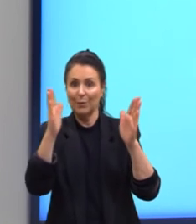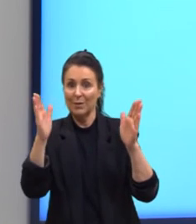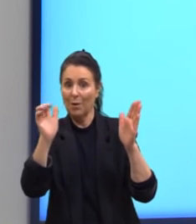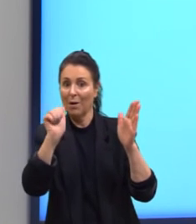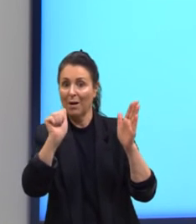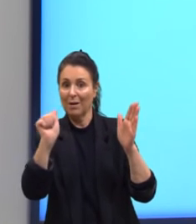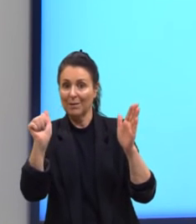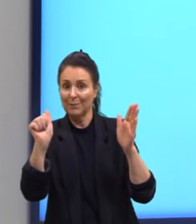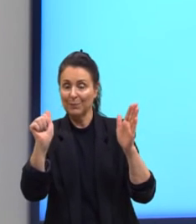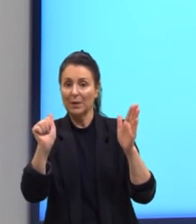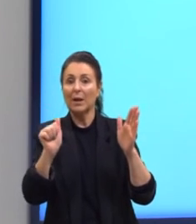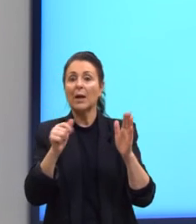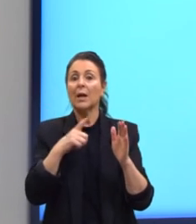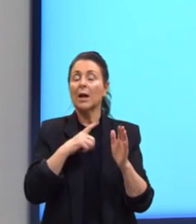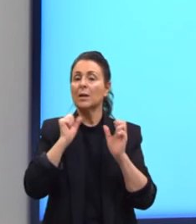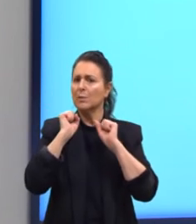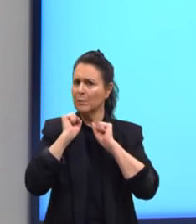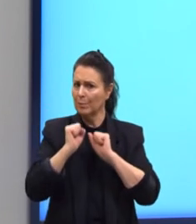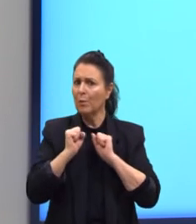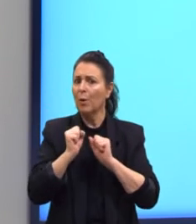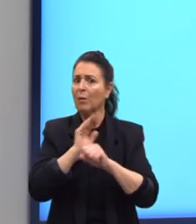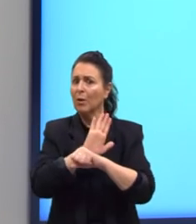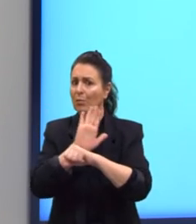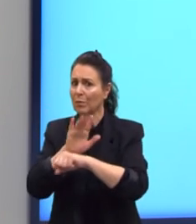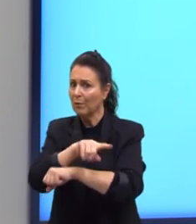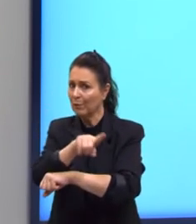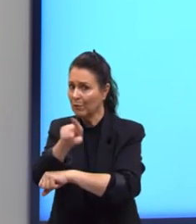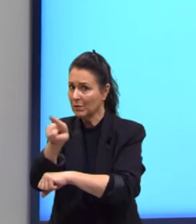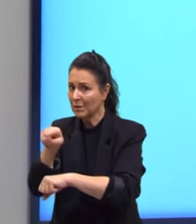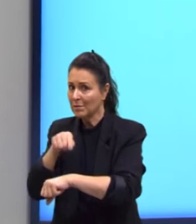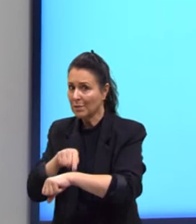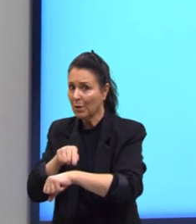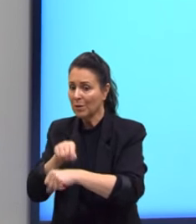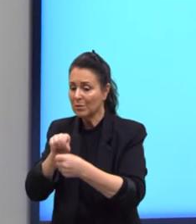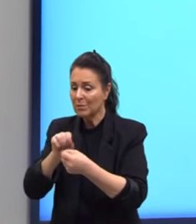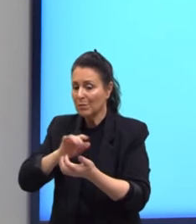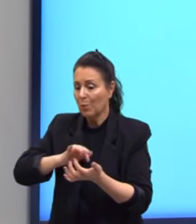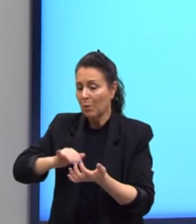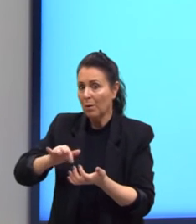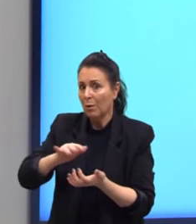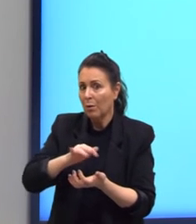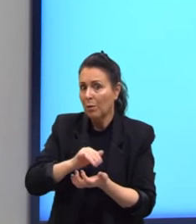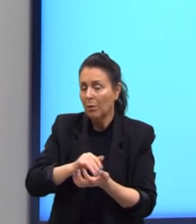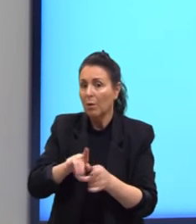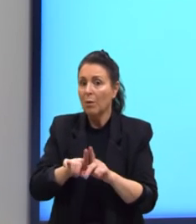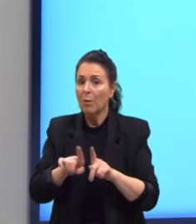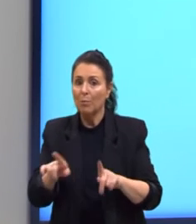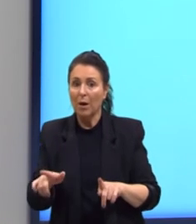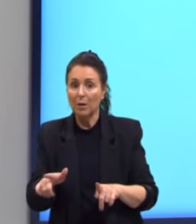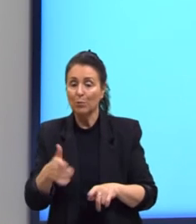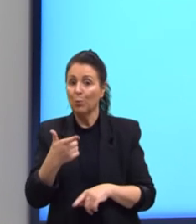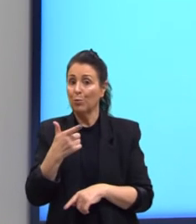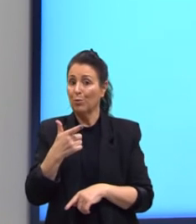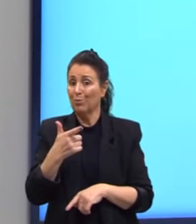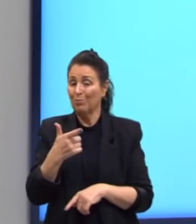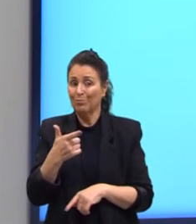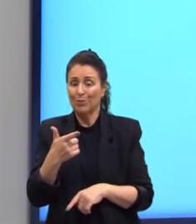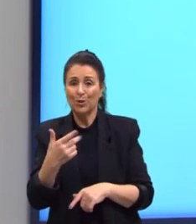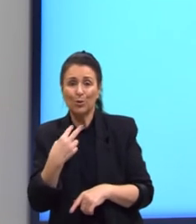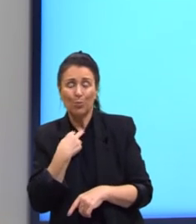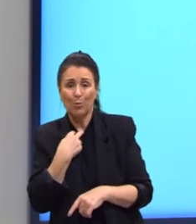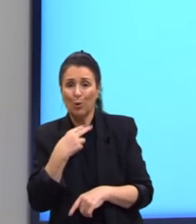propriedades elas podem então ajudar vocês na hora dos cálculos mas quando não for possível